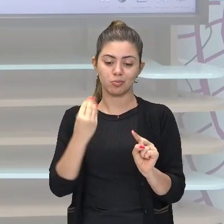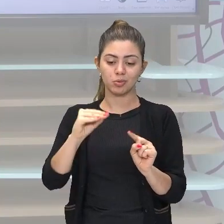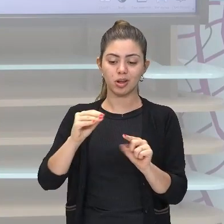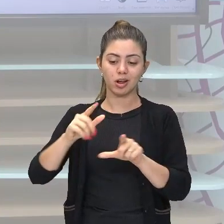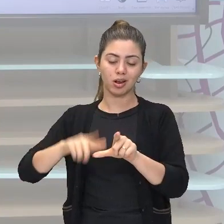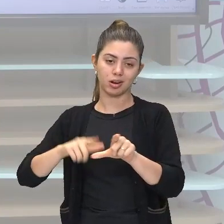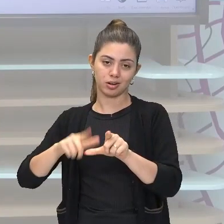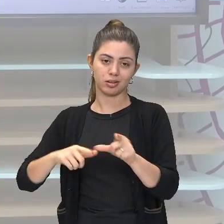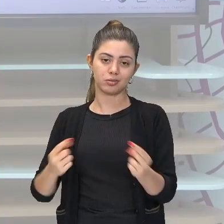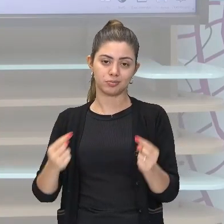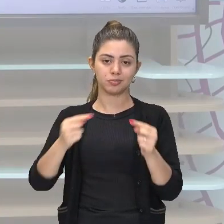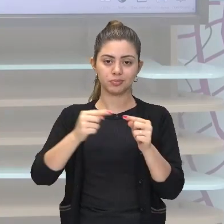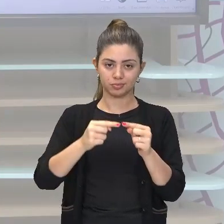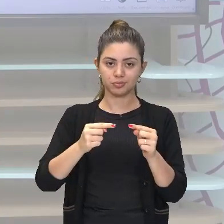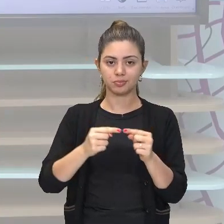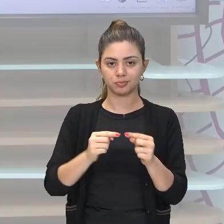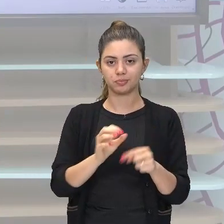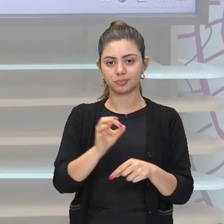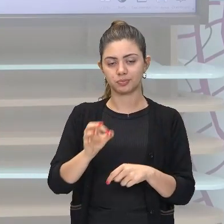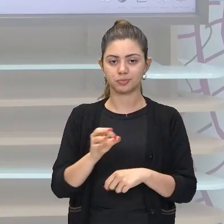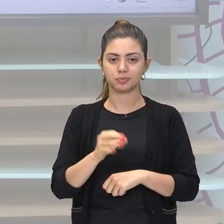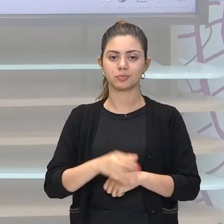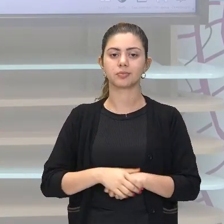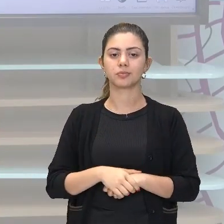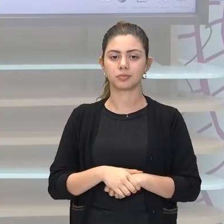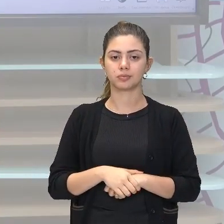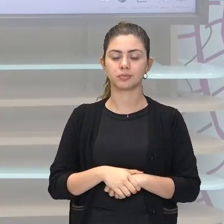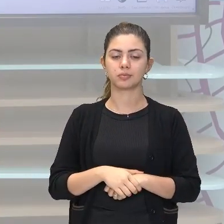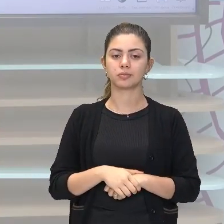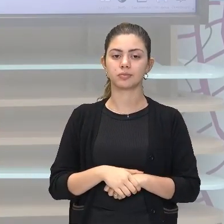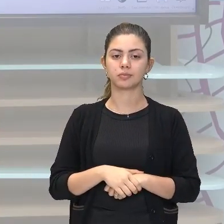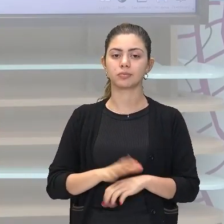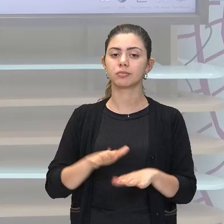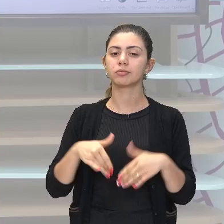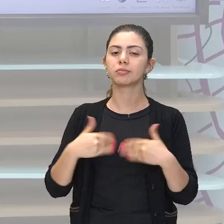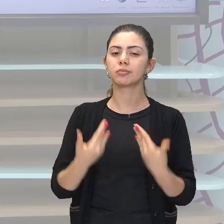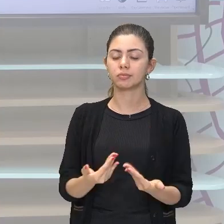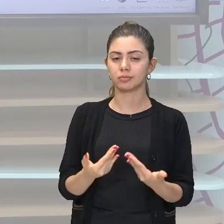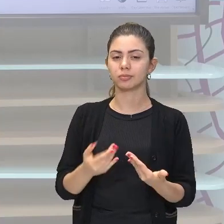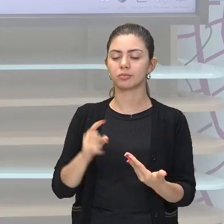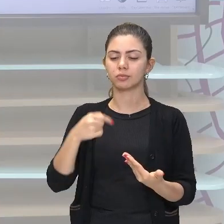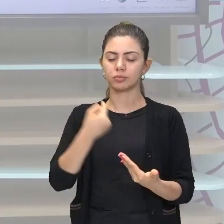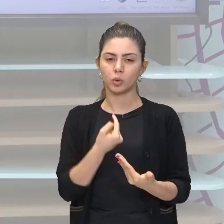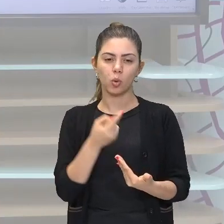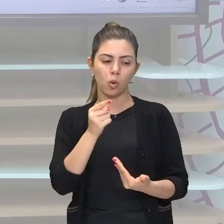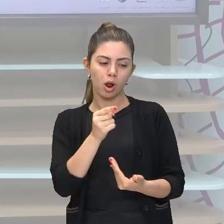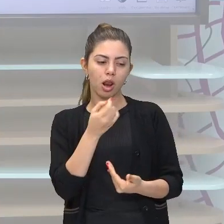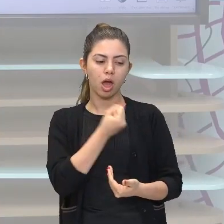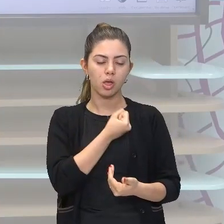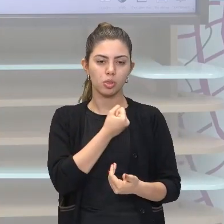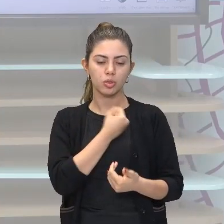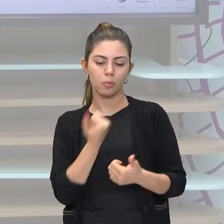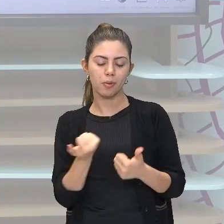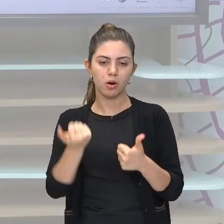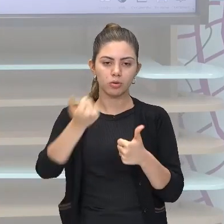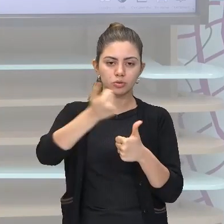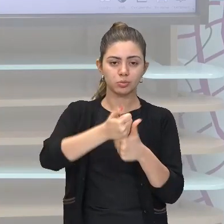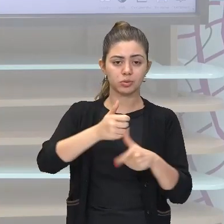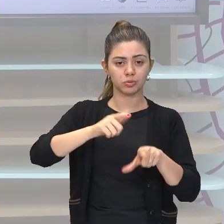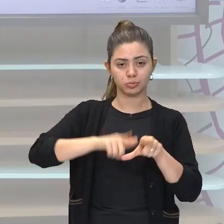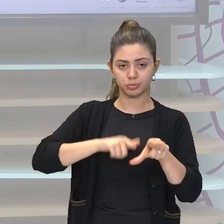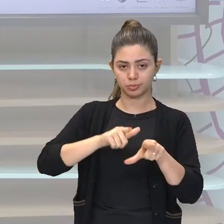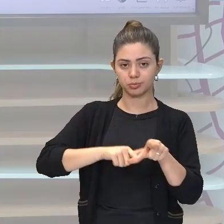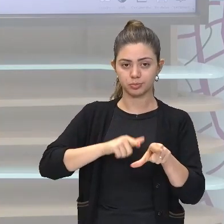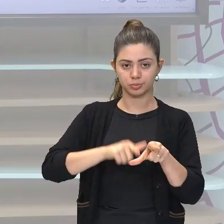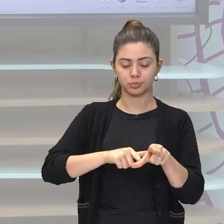equivalente e a correspondência numérica. E aí, ao substituir o valor desta letra